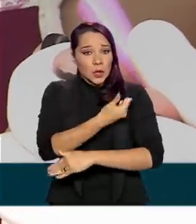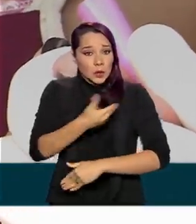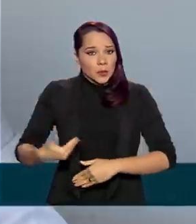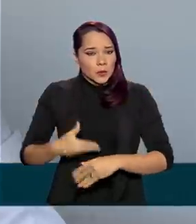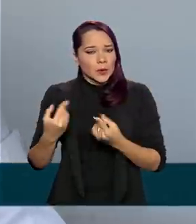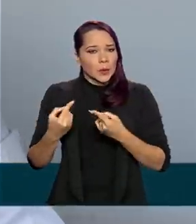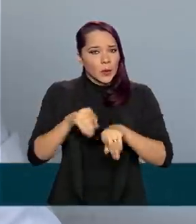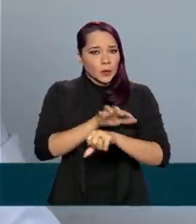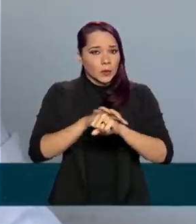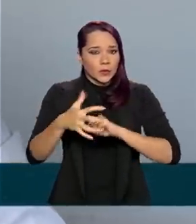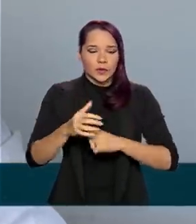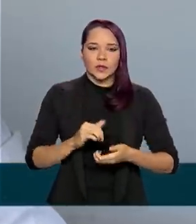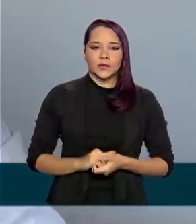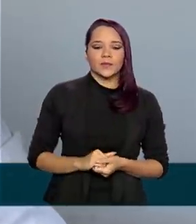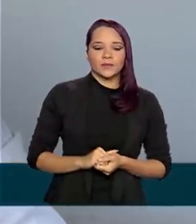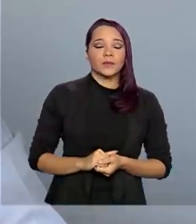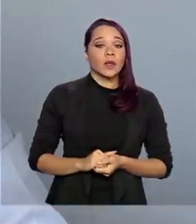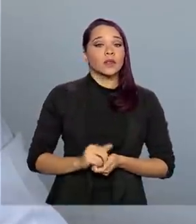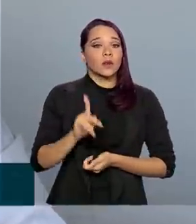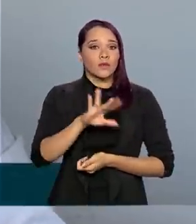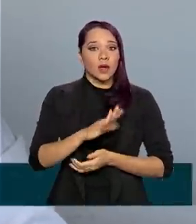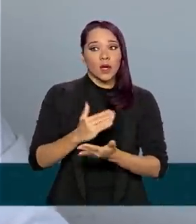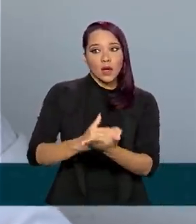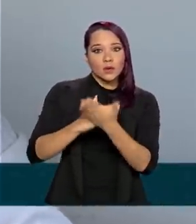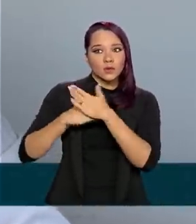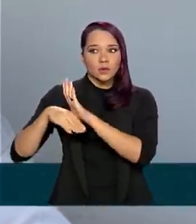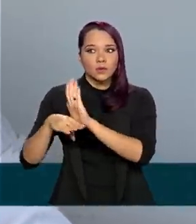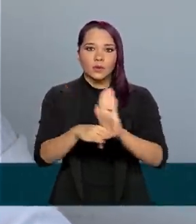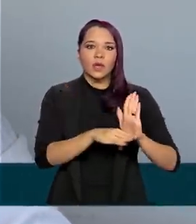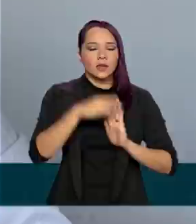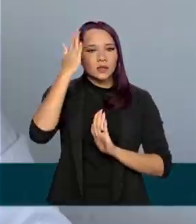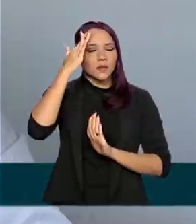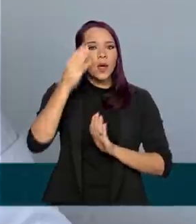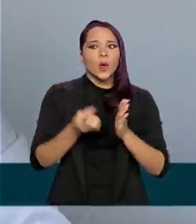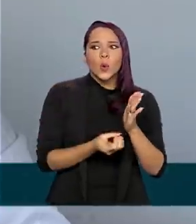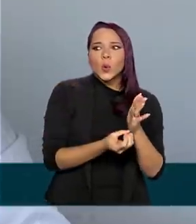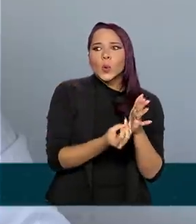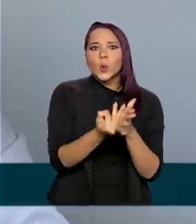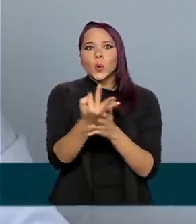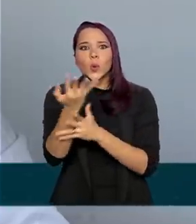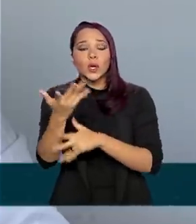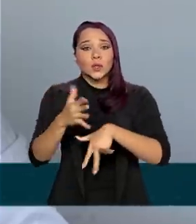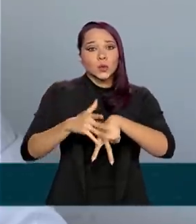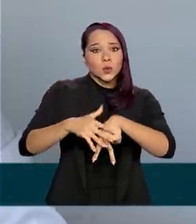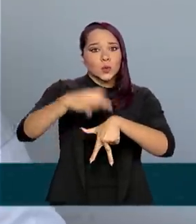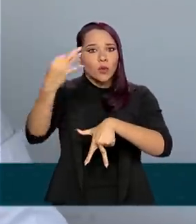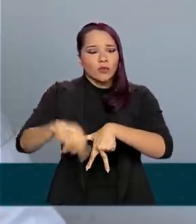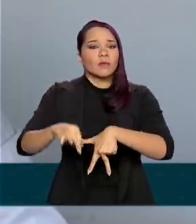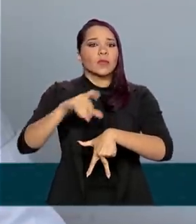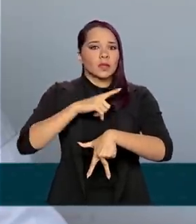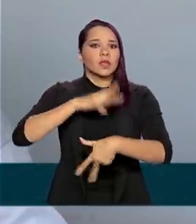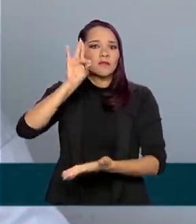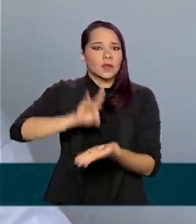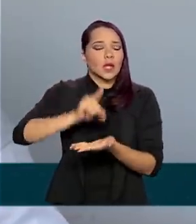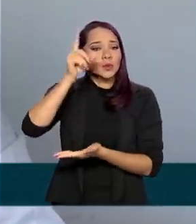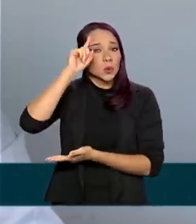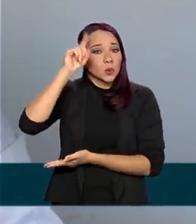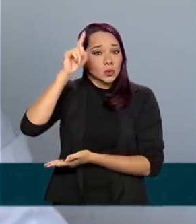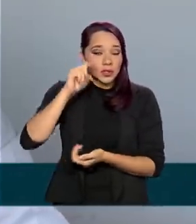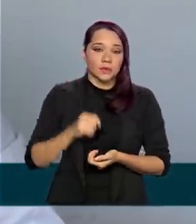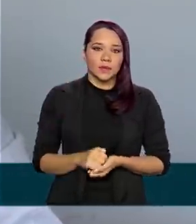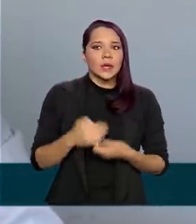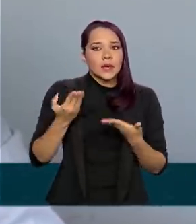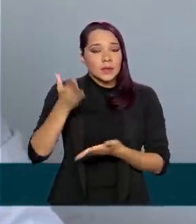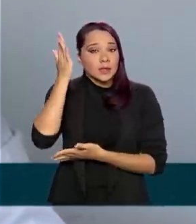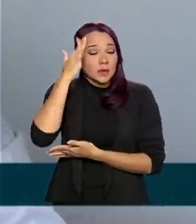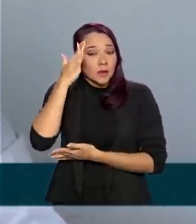doença. Vai ajudar a gente a saber a nossa real incidência de casos, ou seja, a quantidade de casos novos que nós temos diariamente e para